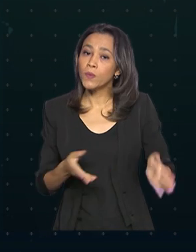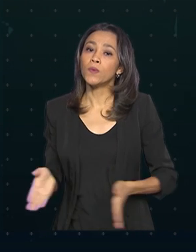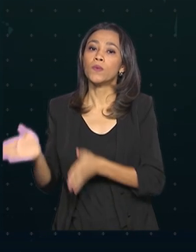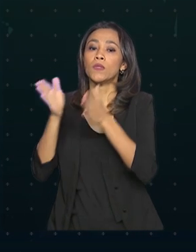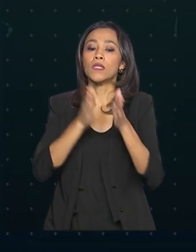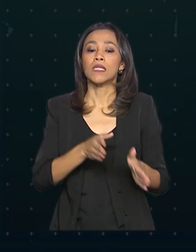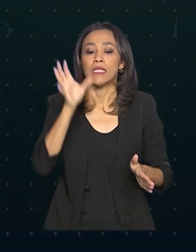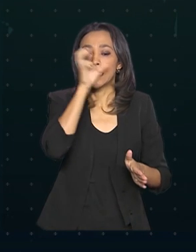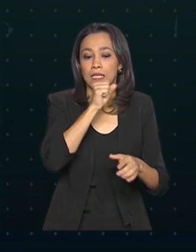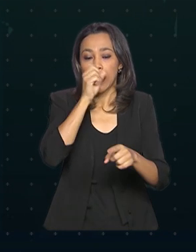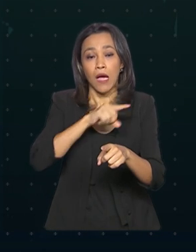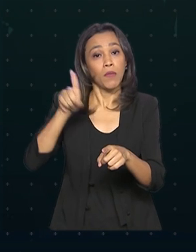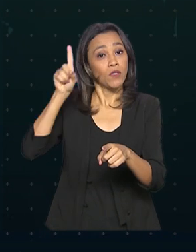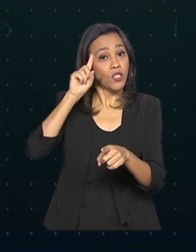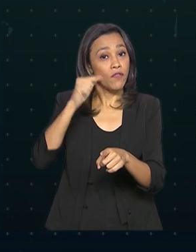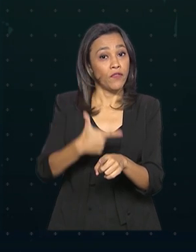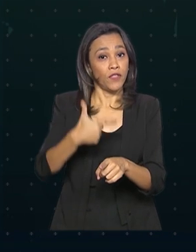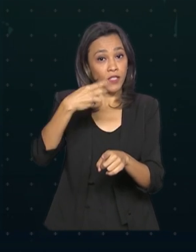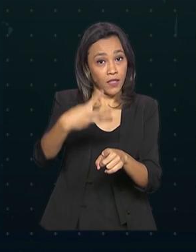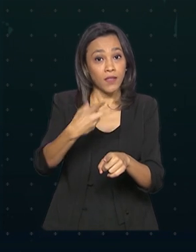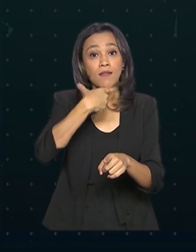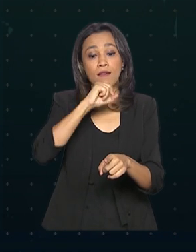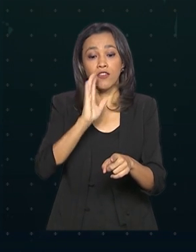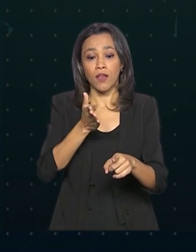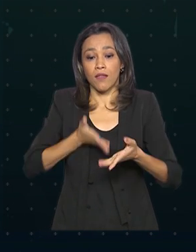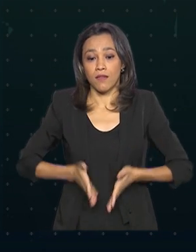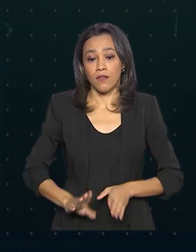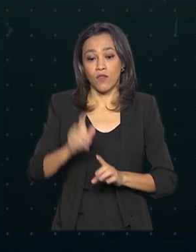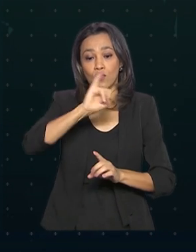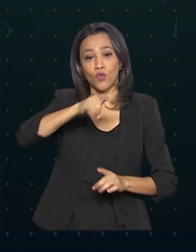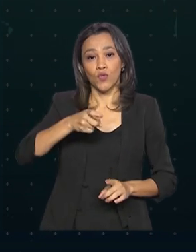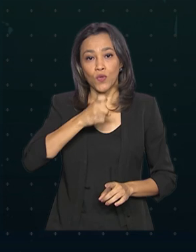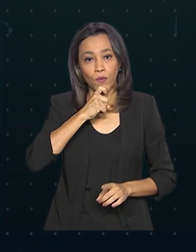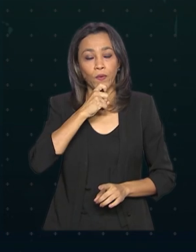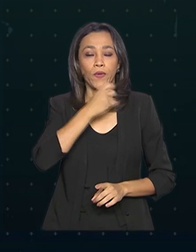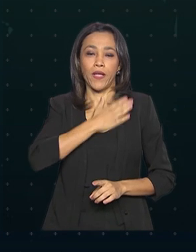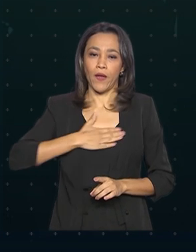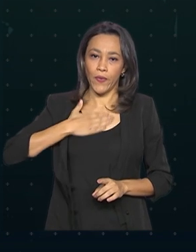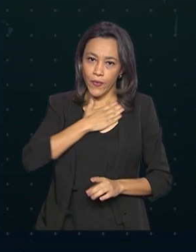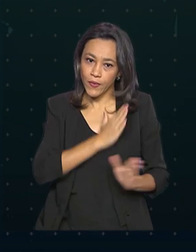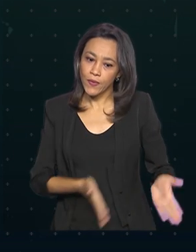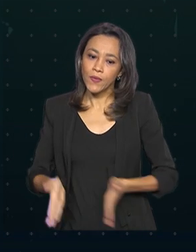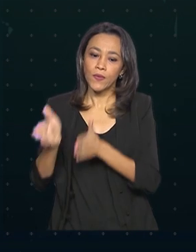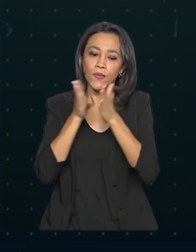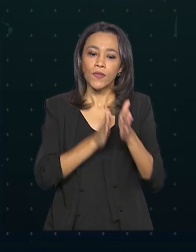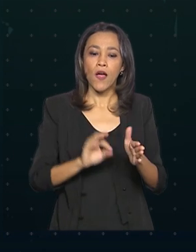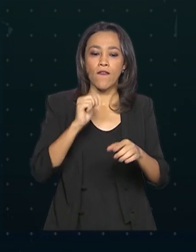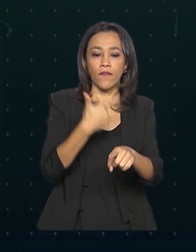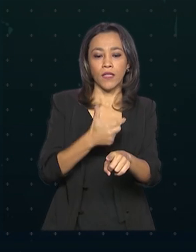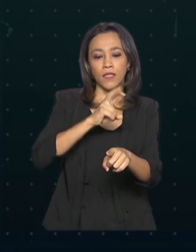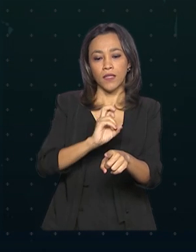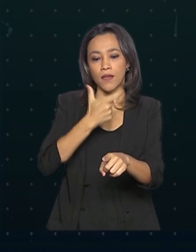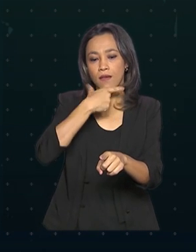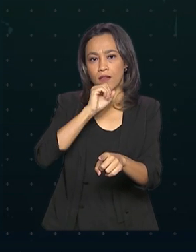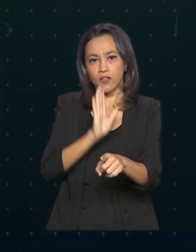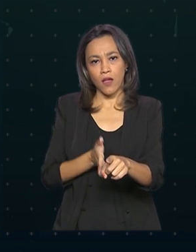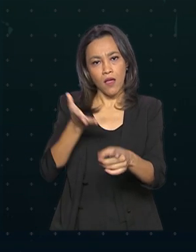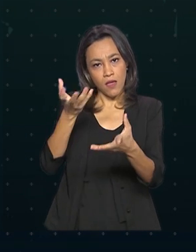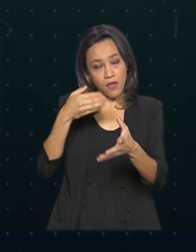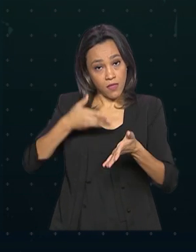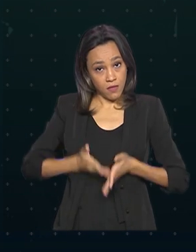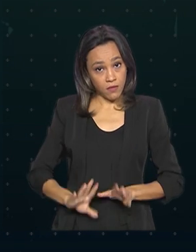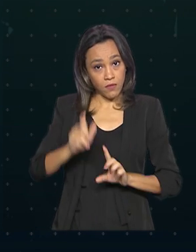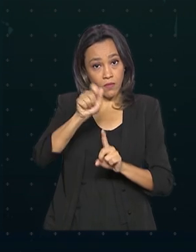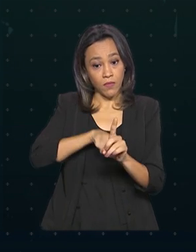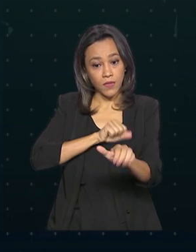23, é a vez dos nascidos em julho e agosto. Dia 25, recebe quem nasceu em setembro